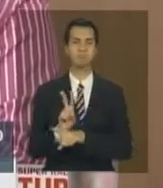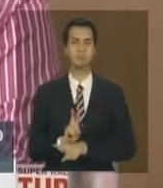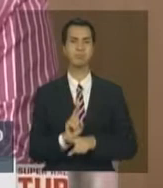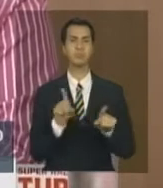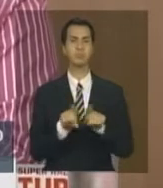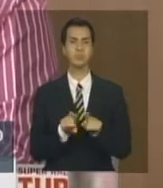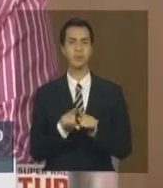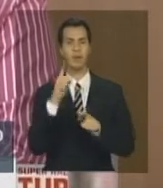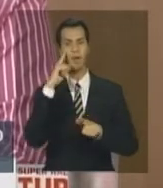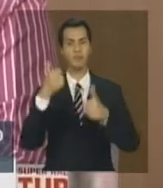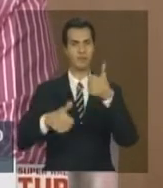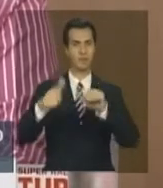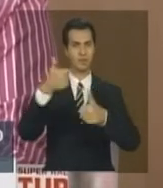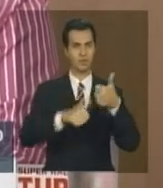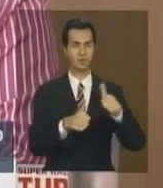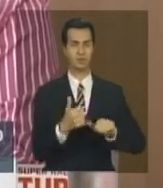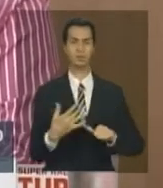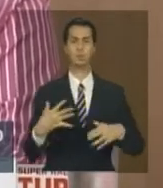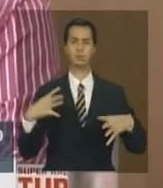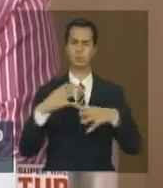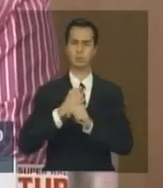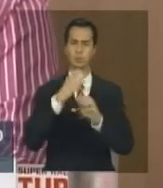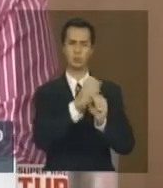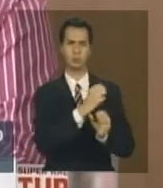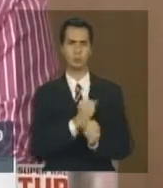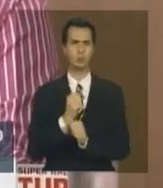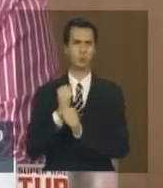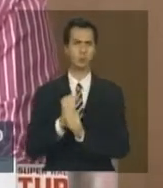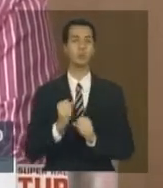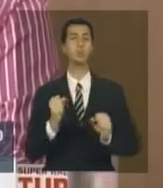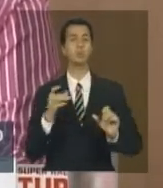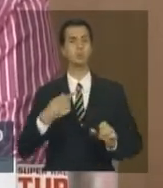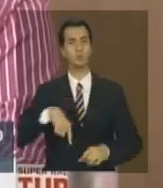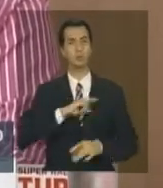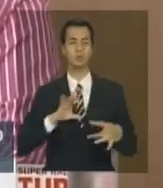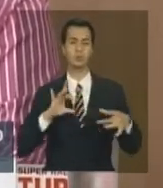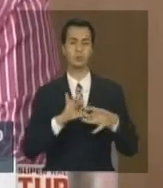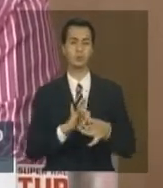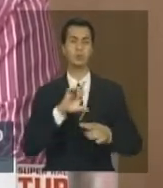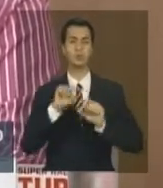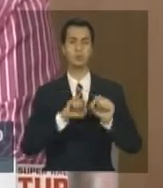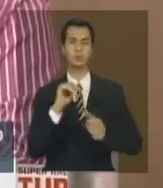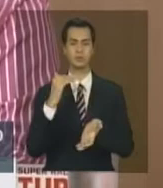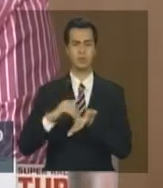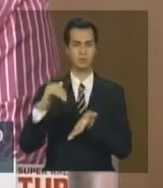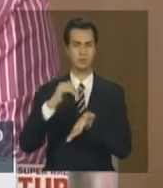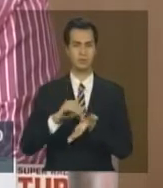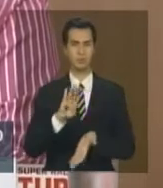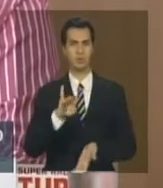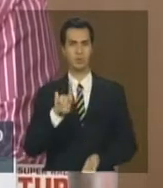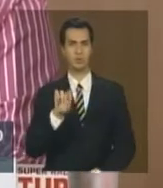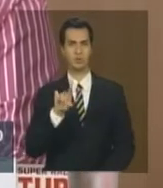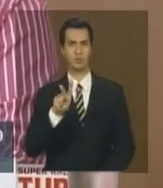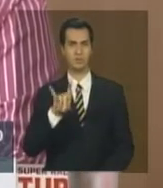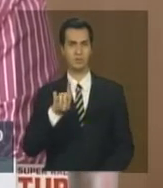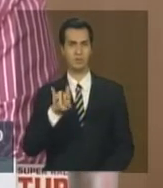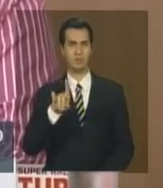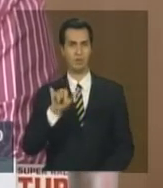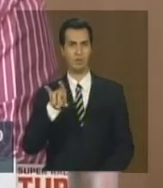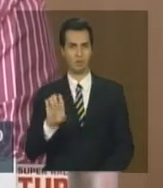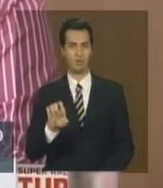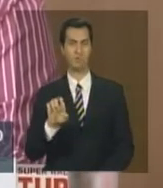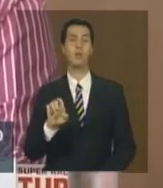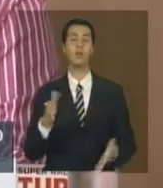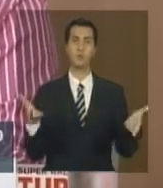monitoramento desses dados, em parceria com a Secretaria de Biodiversidade Floresta. Então, eu vou pedir ao doutor Braulio que faça a